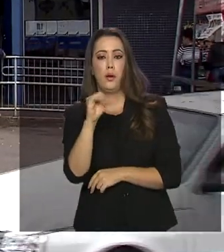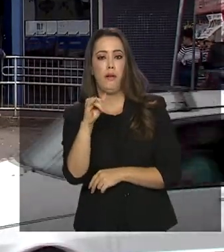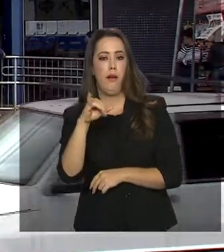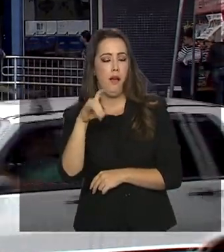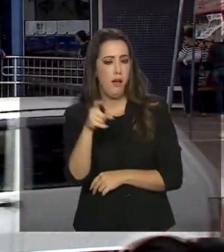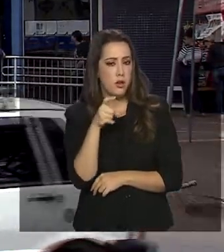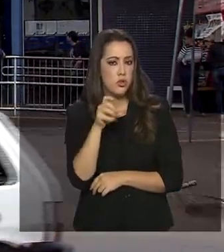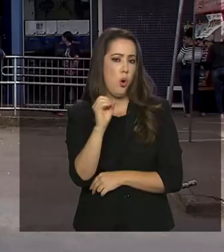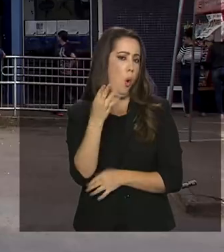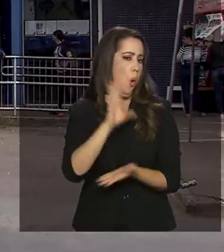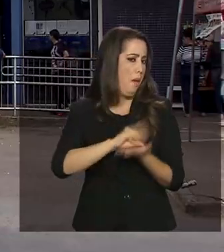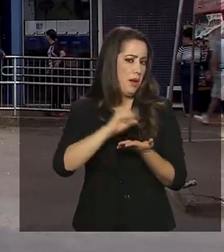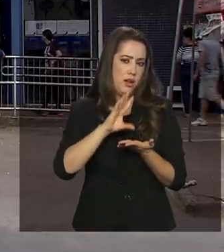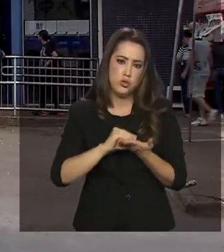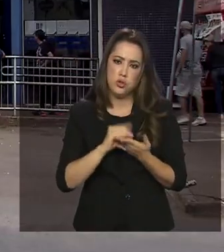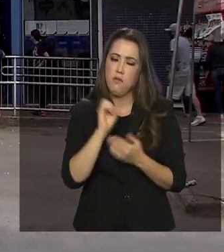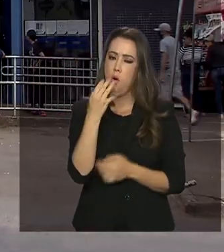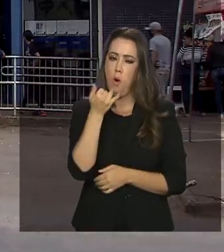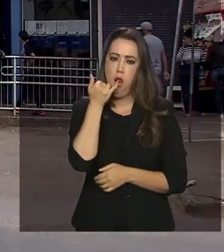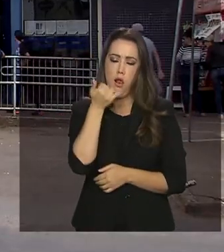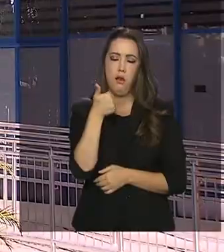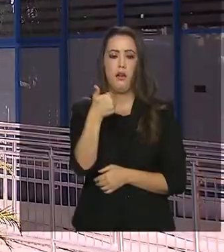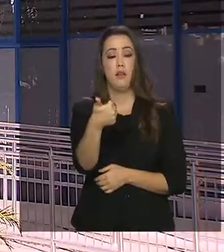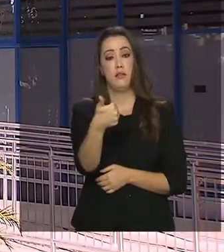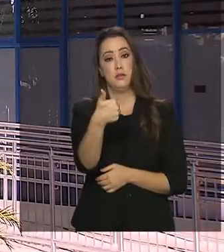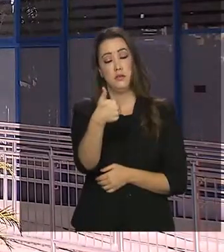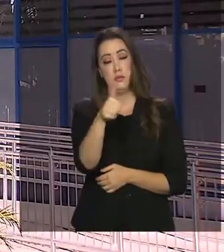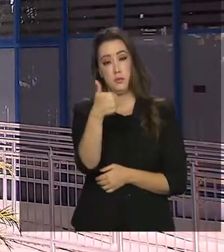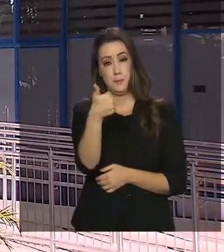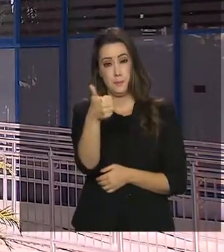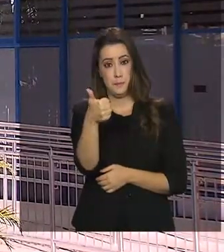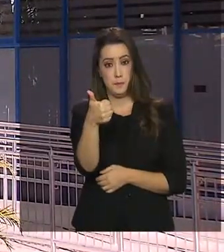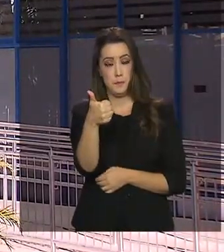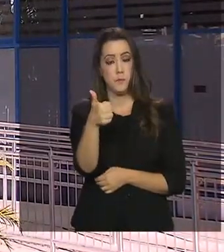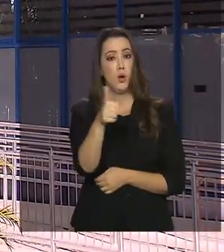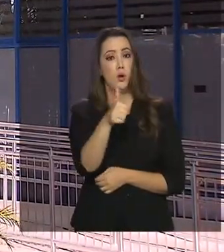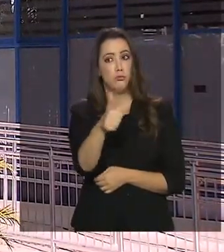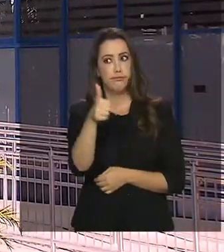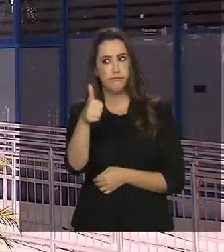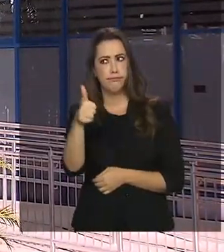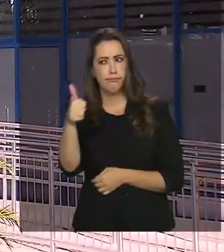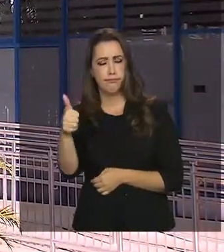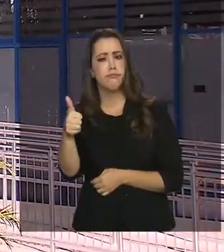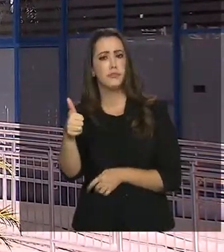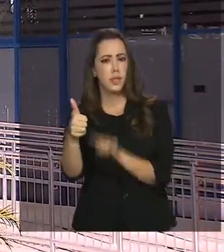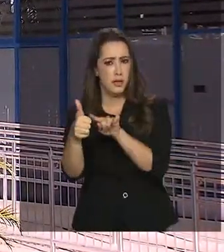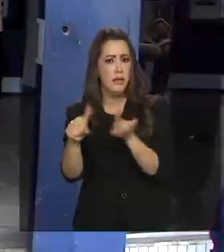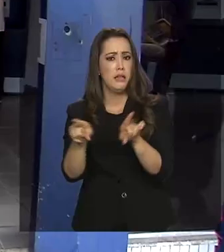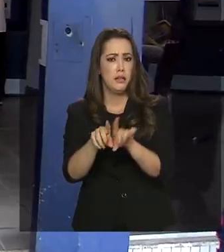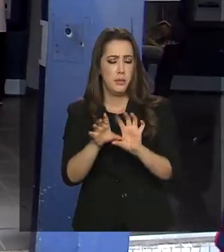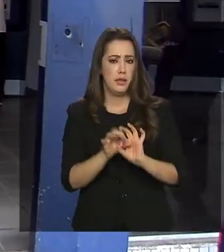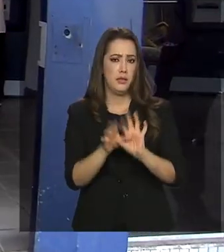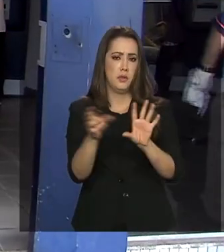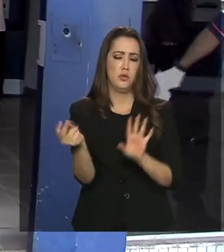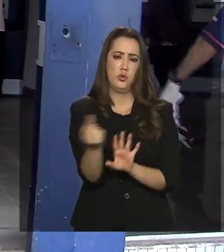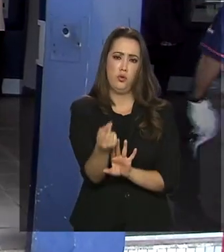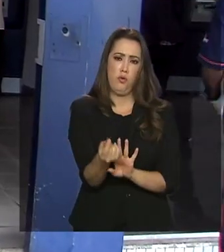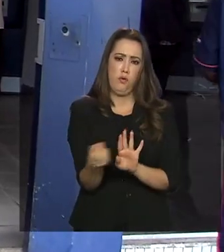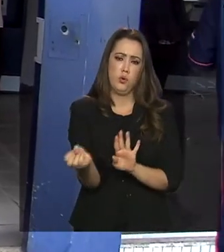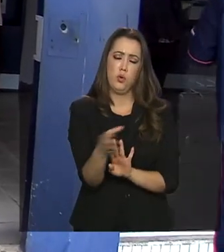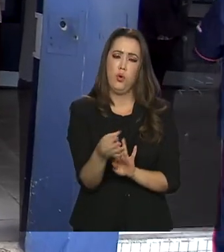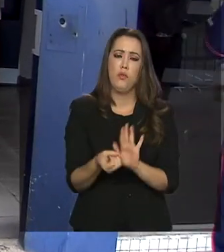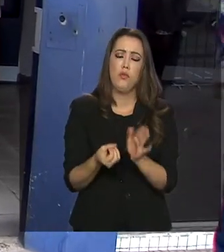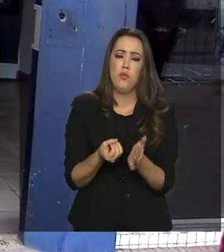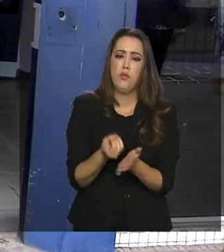aplicativo FGTS ou ainda ligar no número 111. Essa semana também tem liberação de novos créditos do